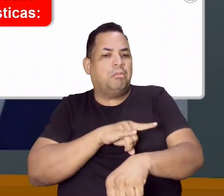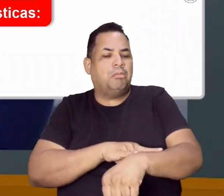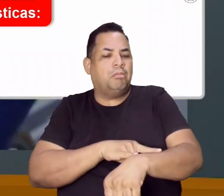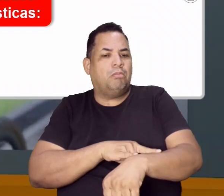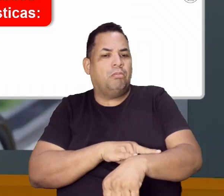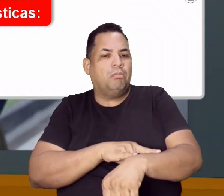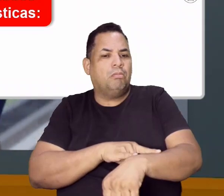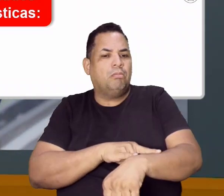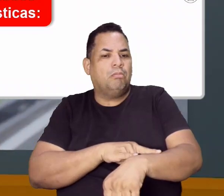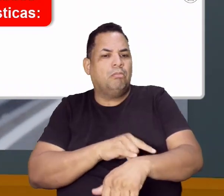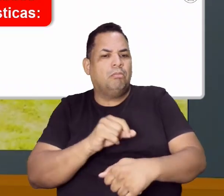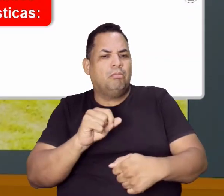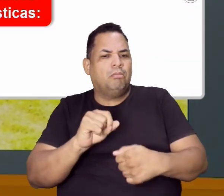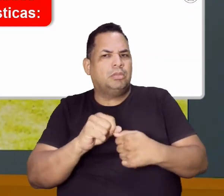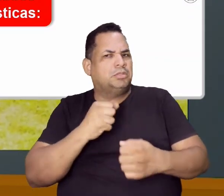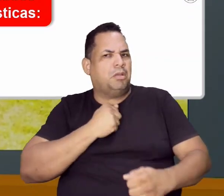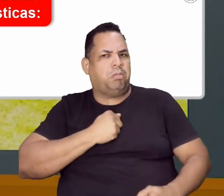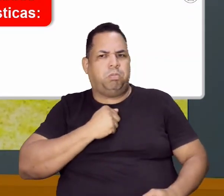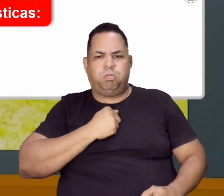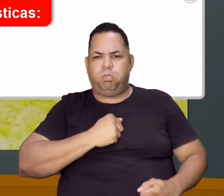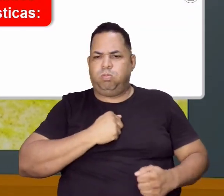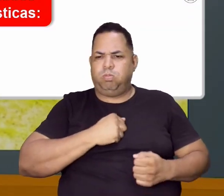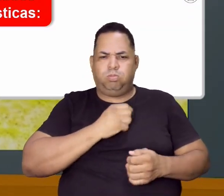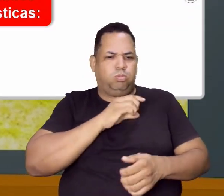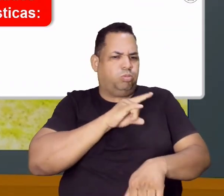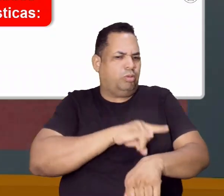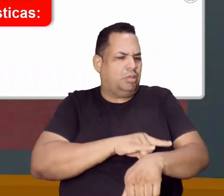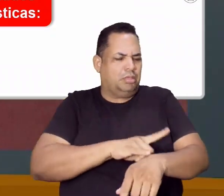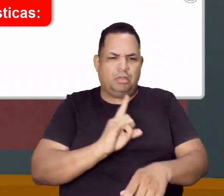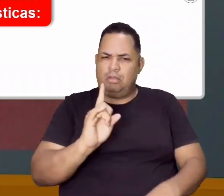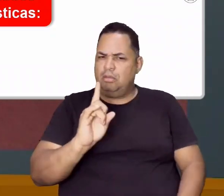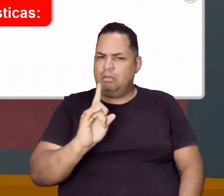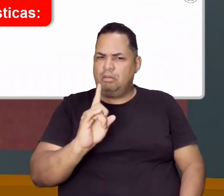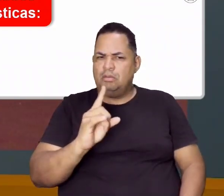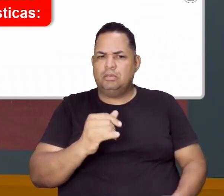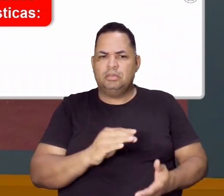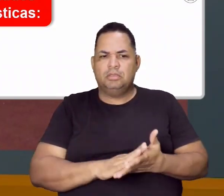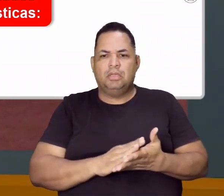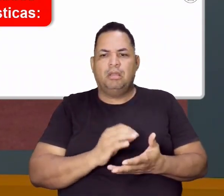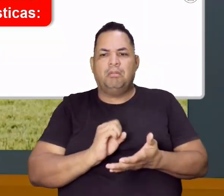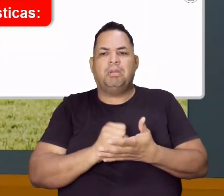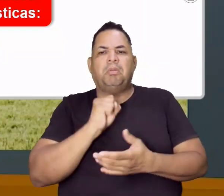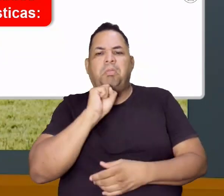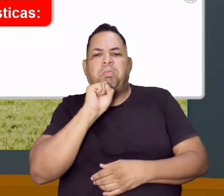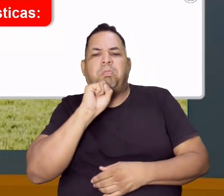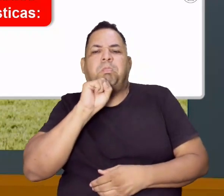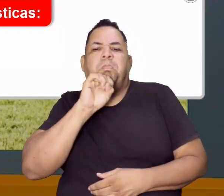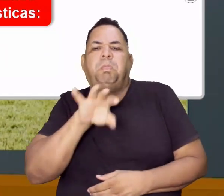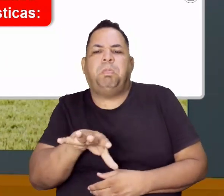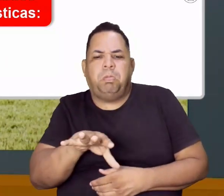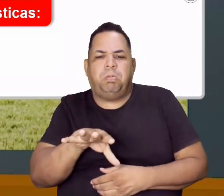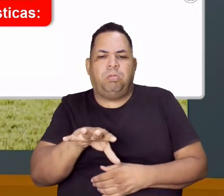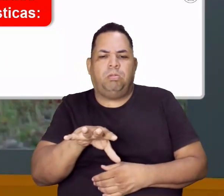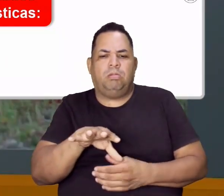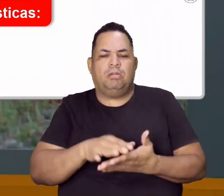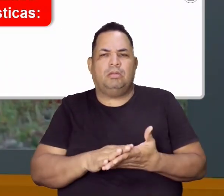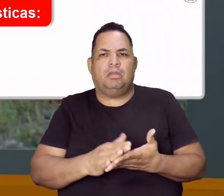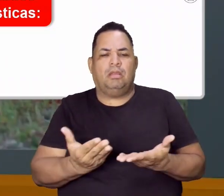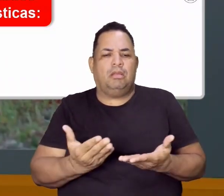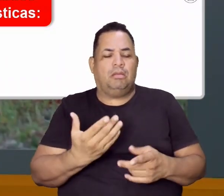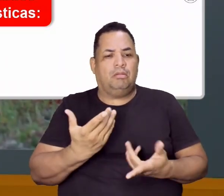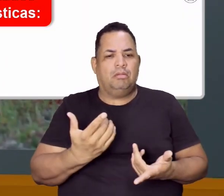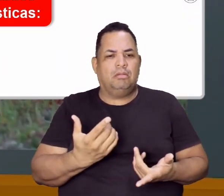mas fazer as necessidades fisiológicas? Não necessariamente. Correu pra poder expelir o alimento que acabou de ingerir.